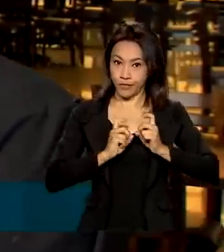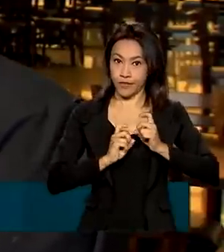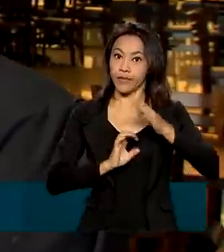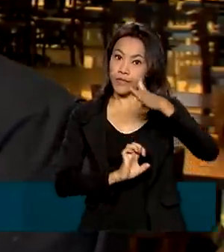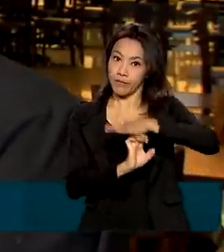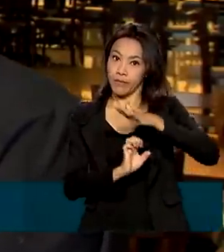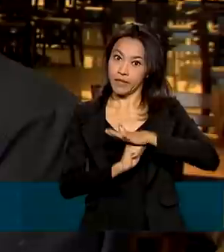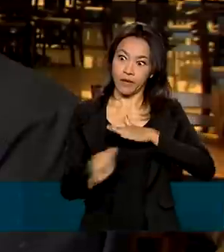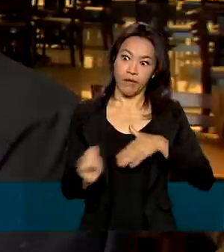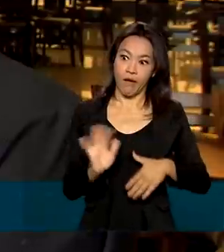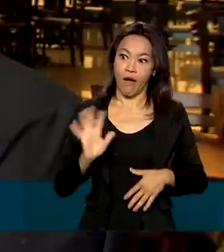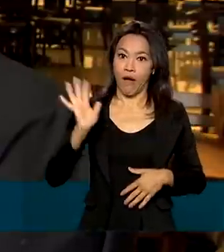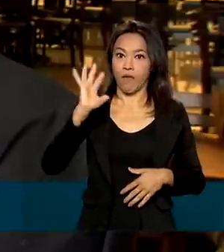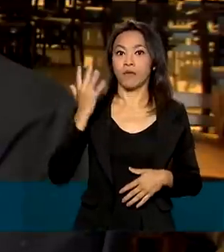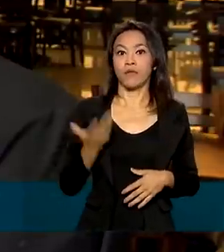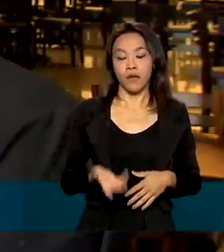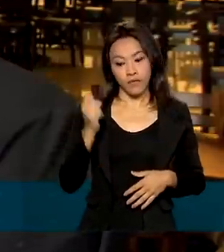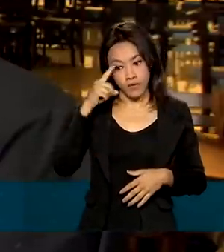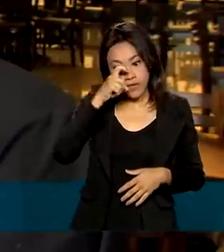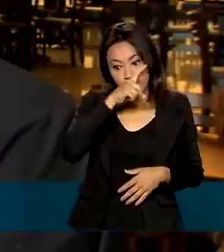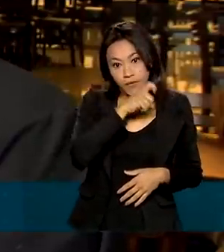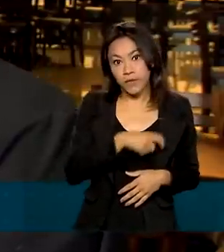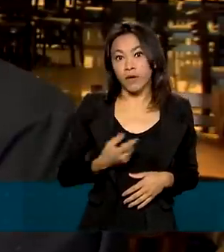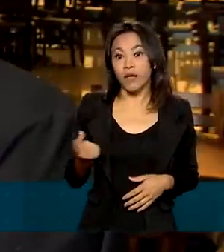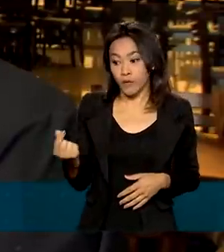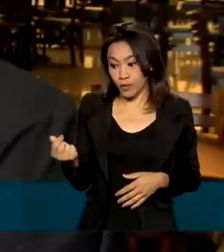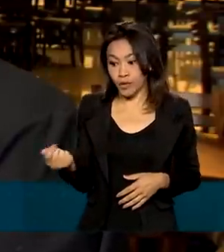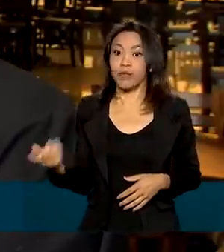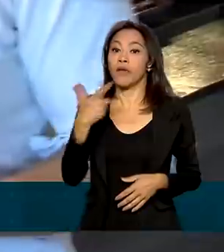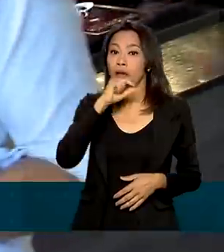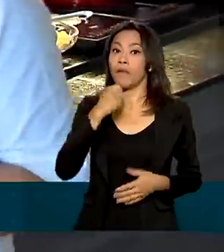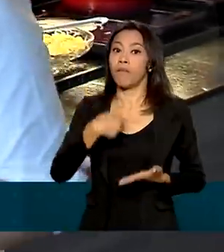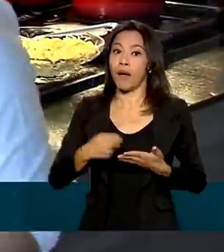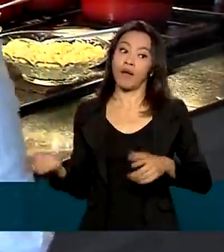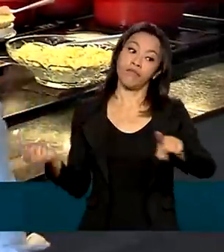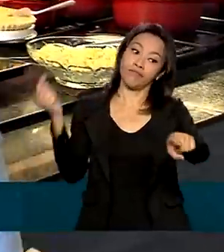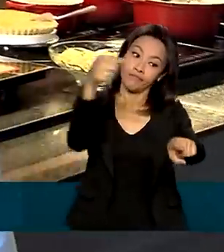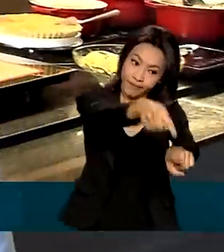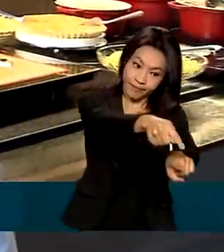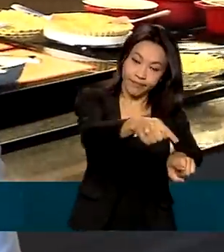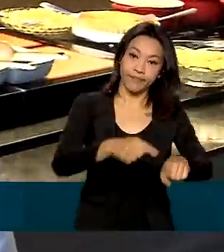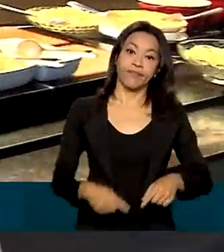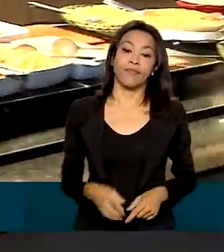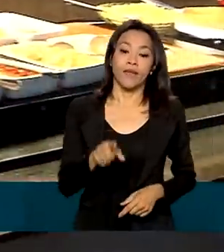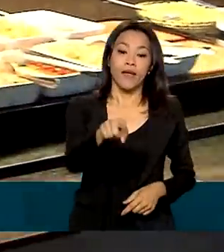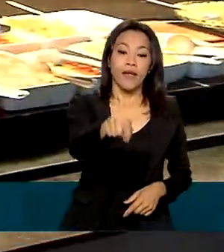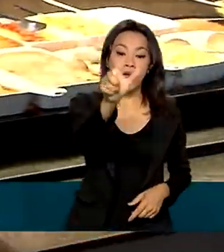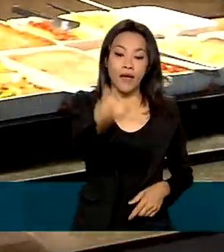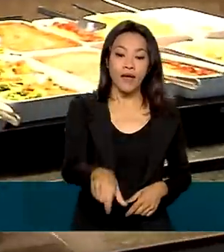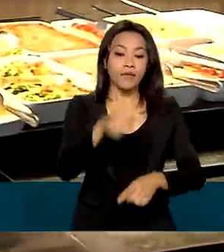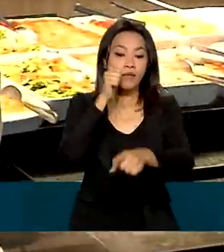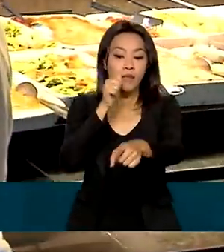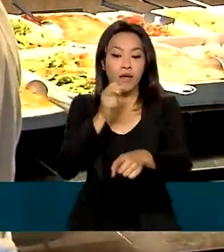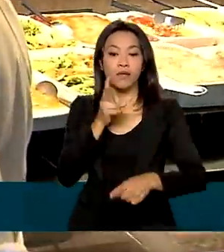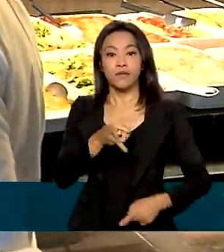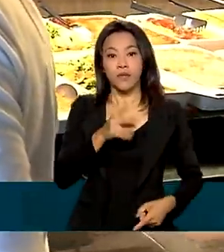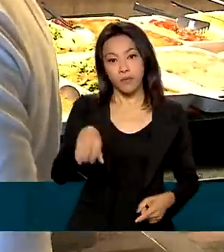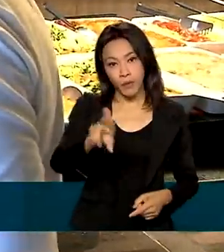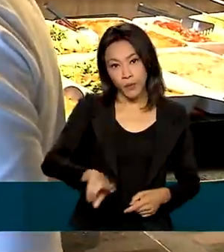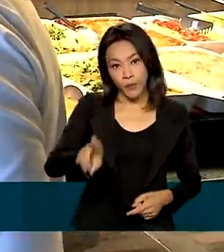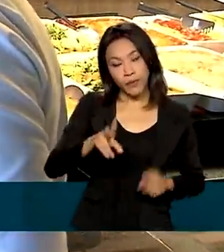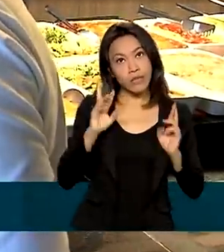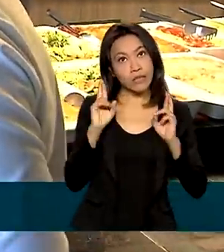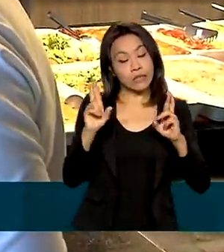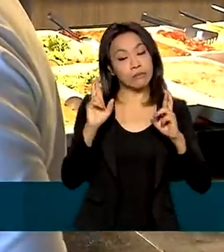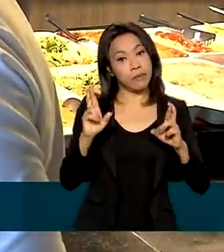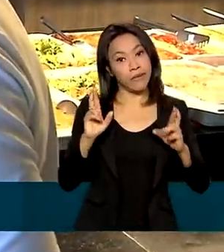Aí está ficando difícil, acaba que a gente tem que repassar alguma coisa para o cliente. A Luísa, que sempre usa o ticket para almoçar, espera que a medida